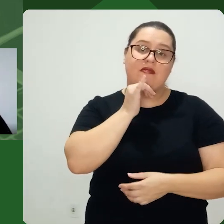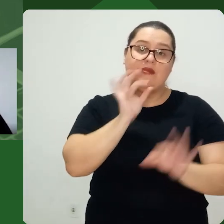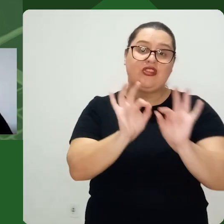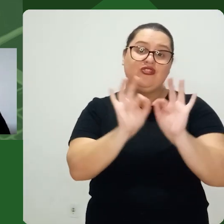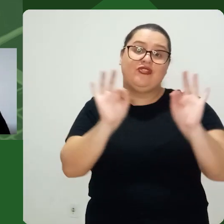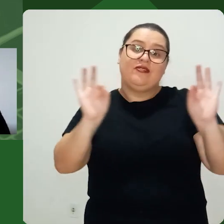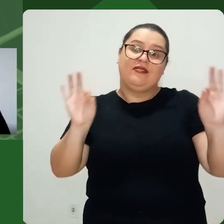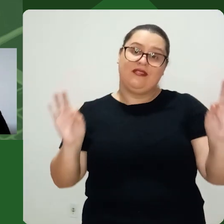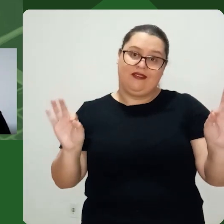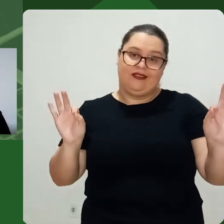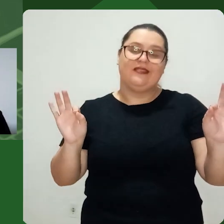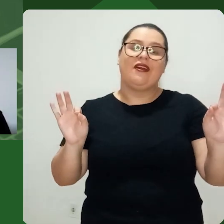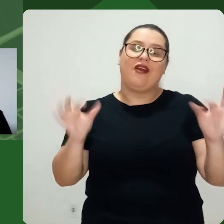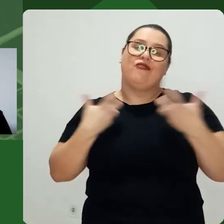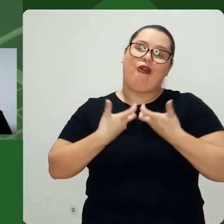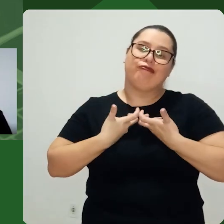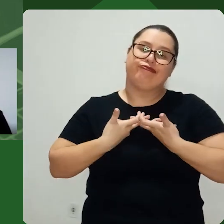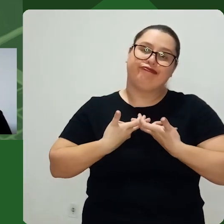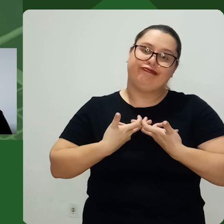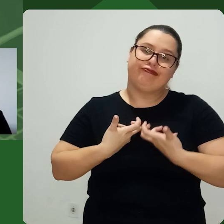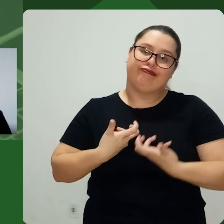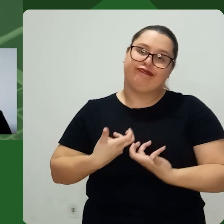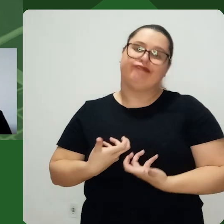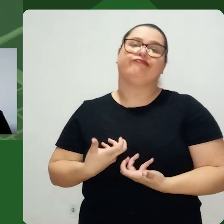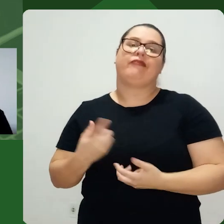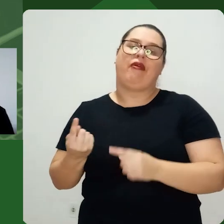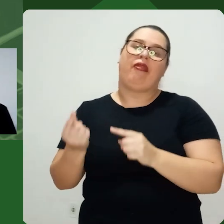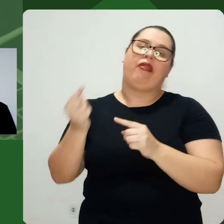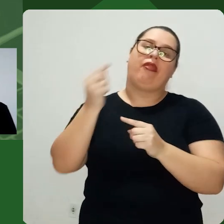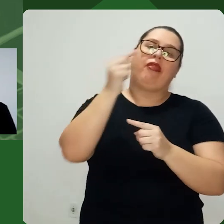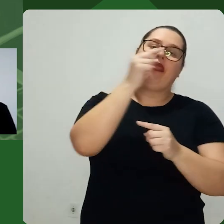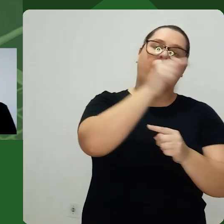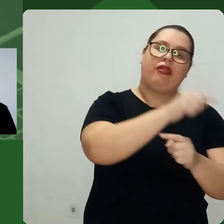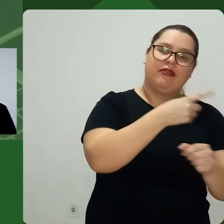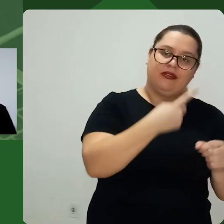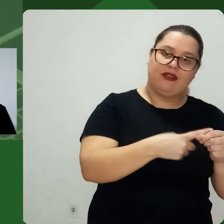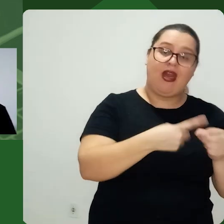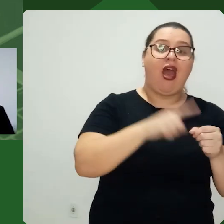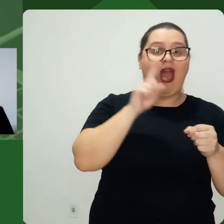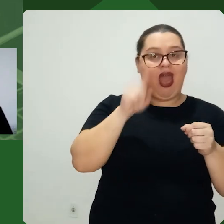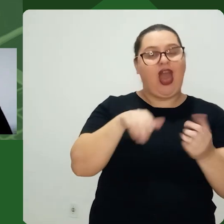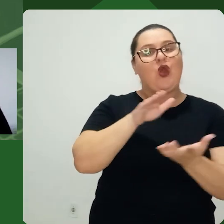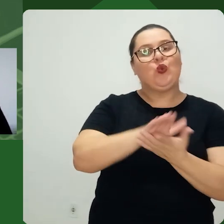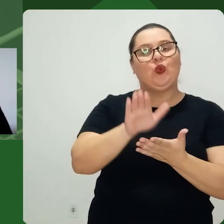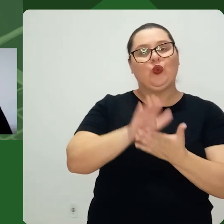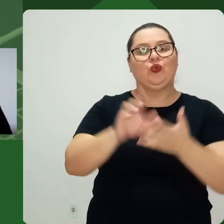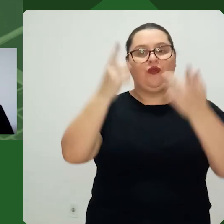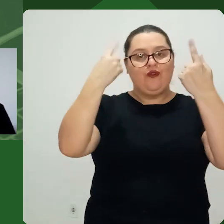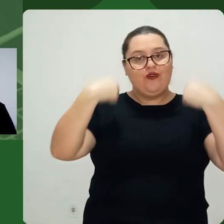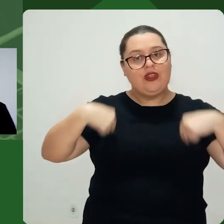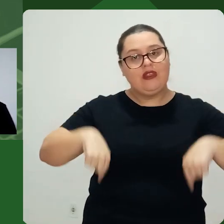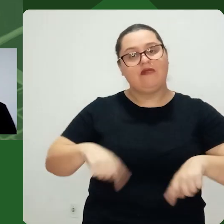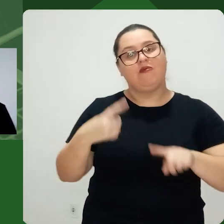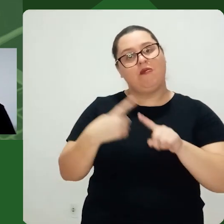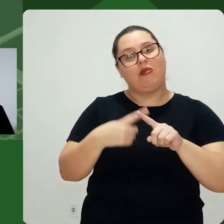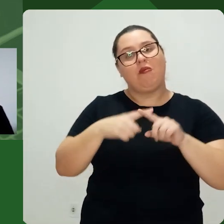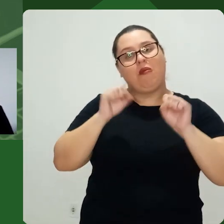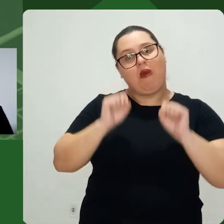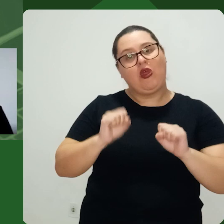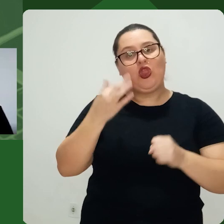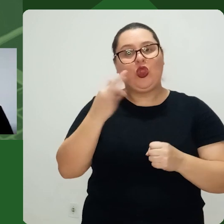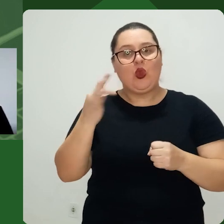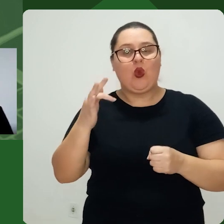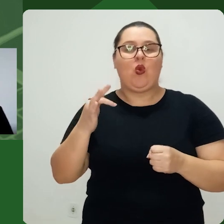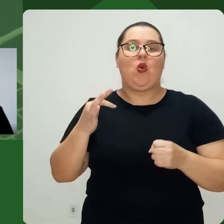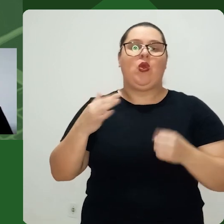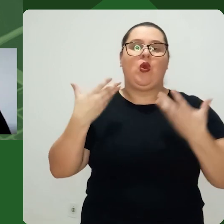Dependendo Da distância Eu vou me cansar Né? Isso seria Um custo físico Porque